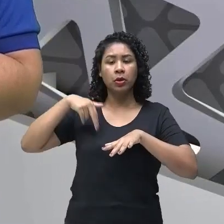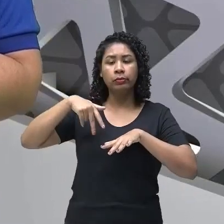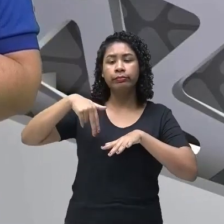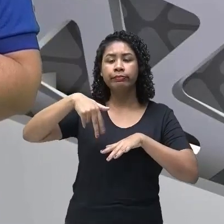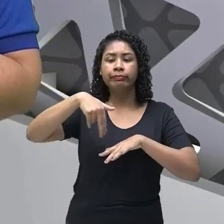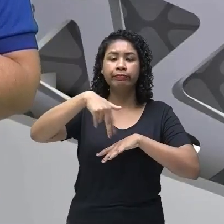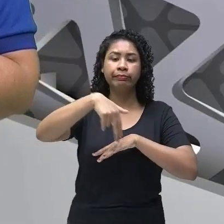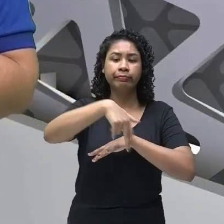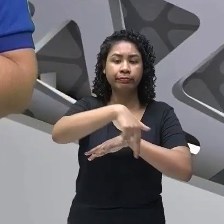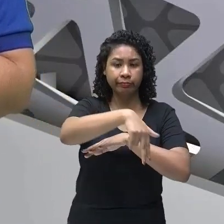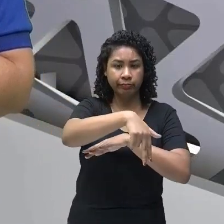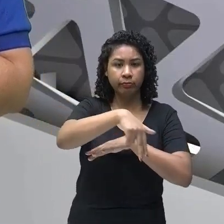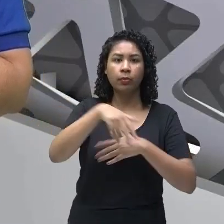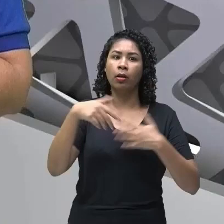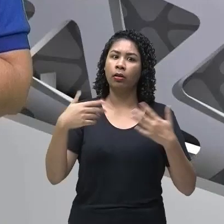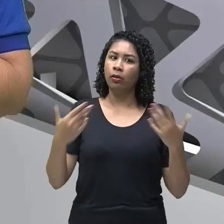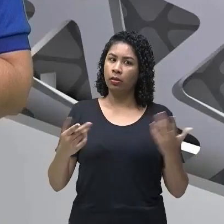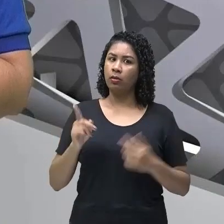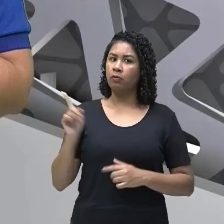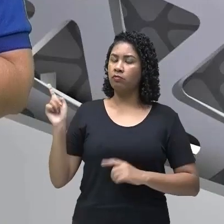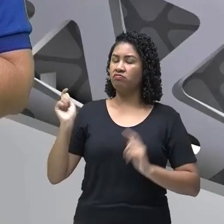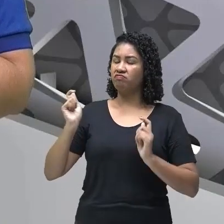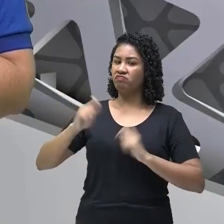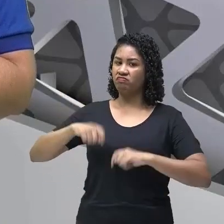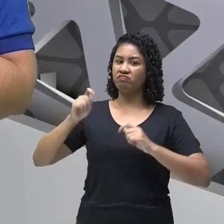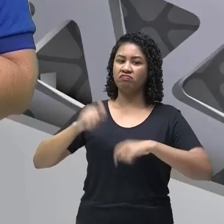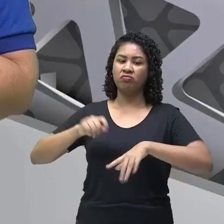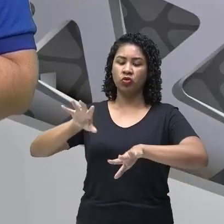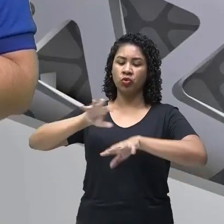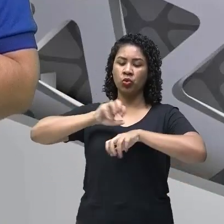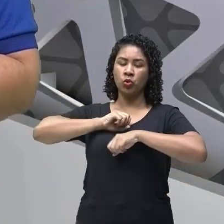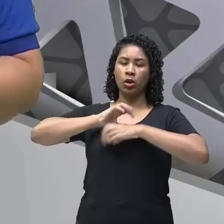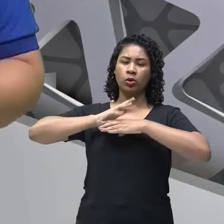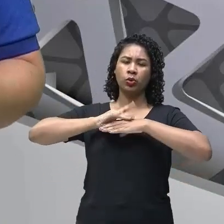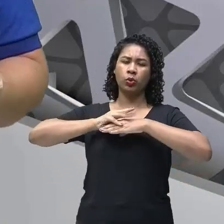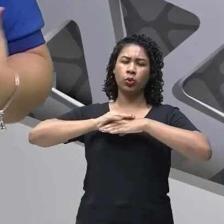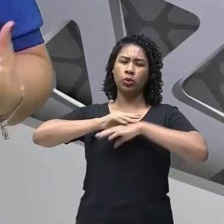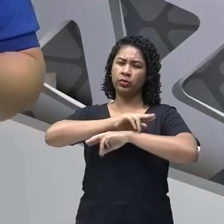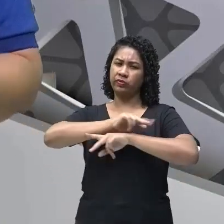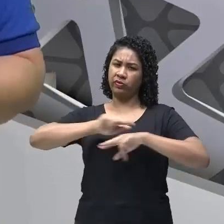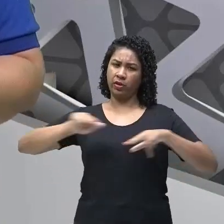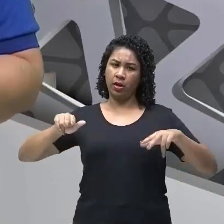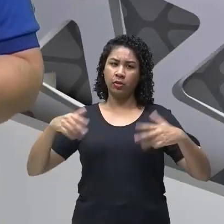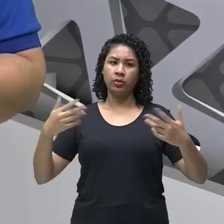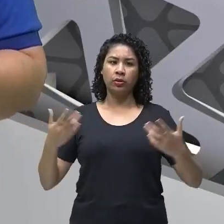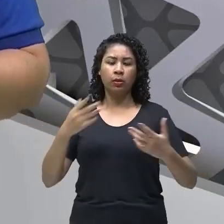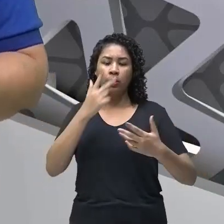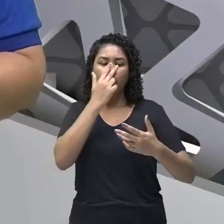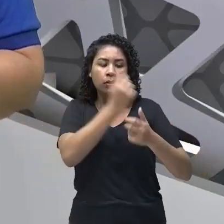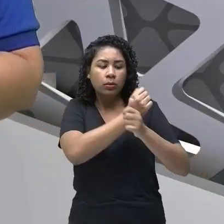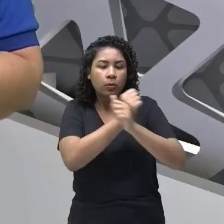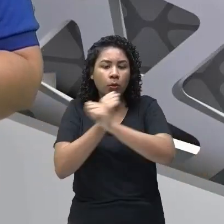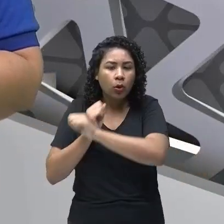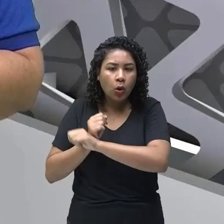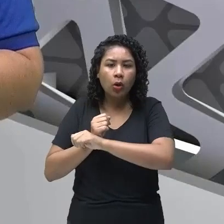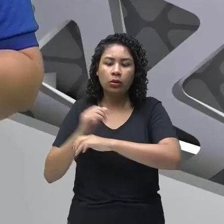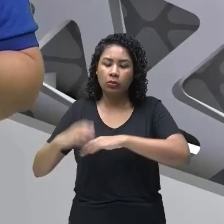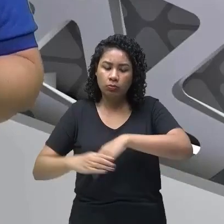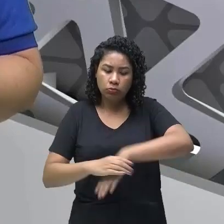Isso também pode trazer para as pessoas doenças, andar sem proteção em